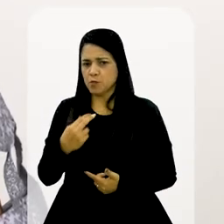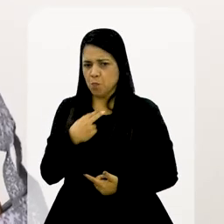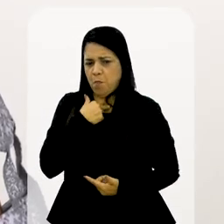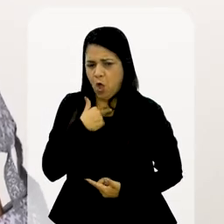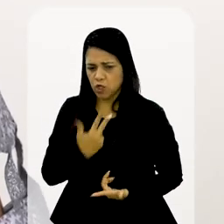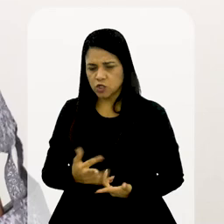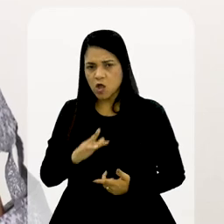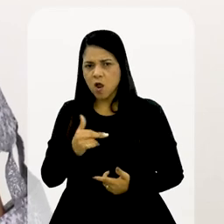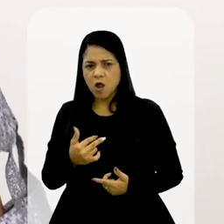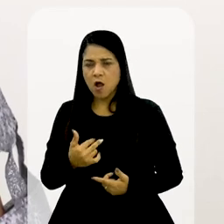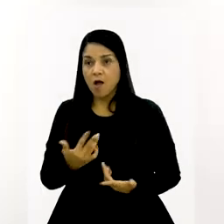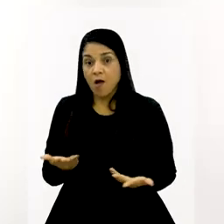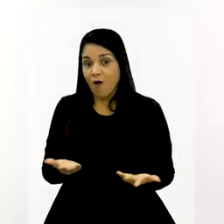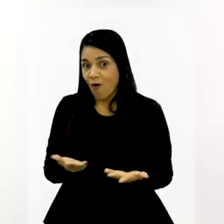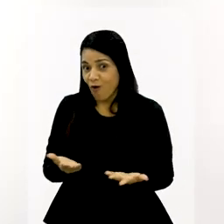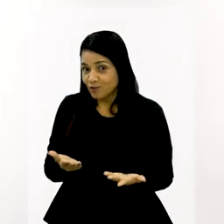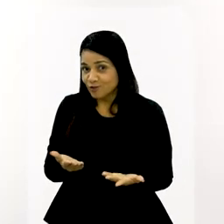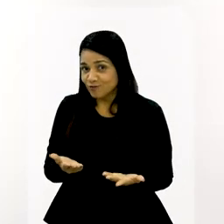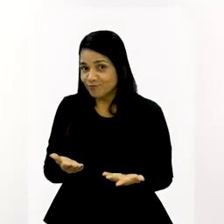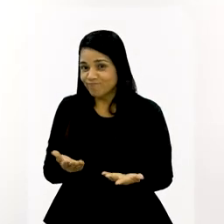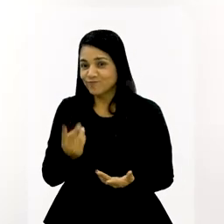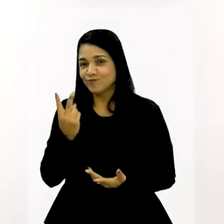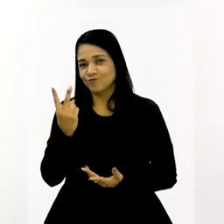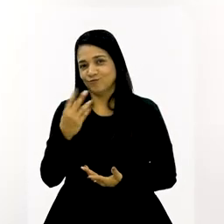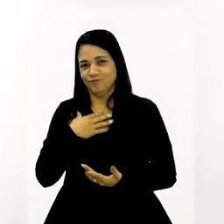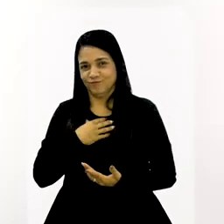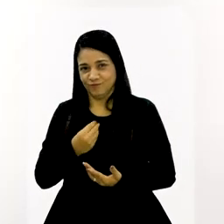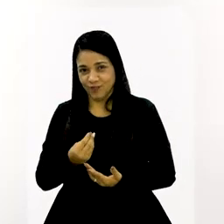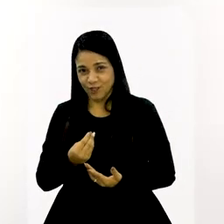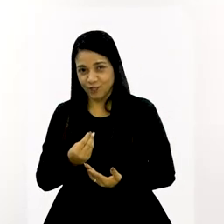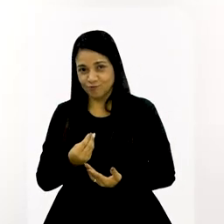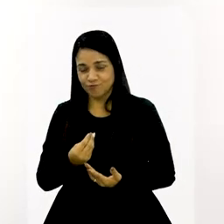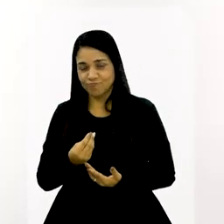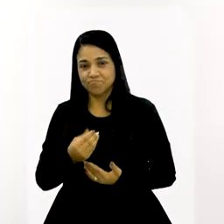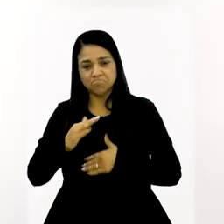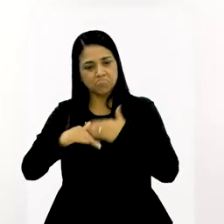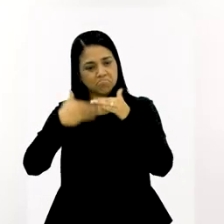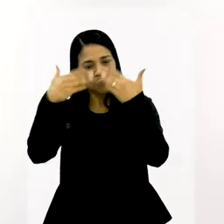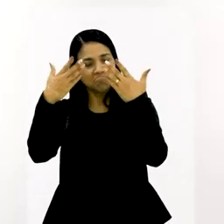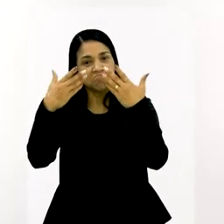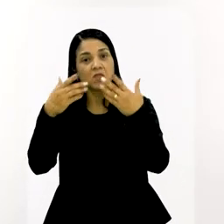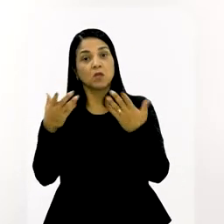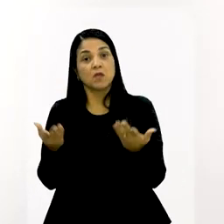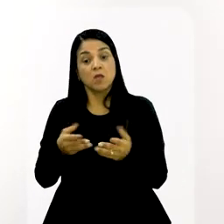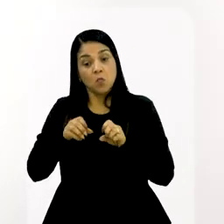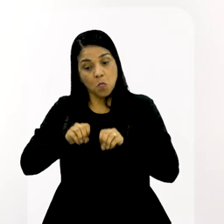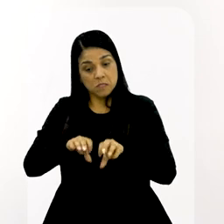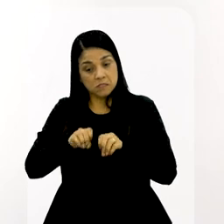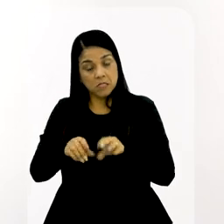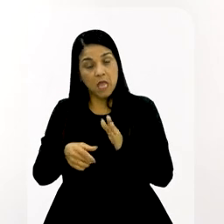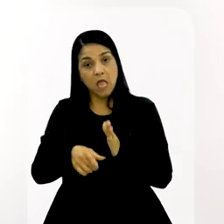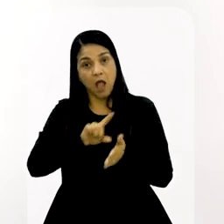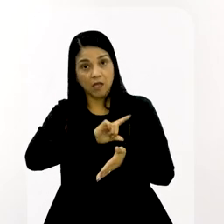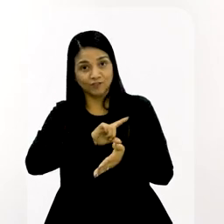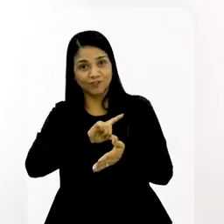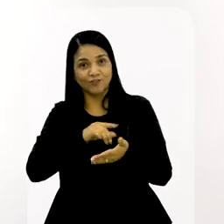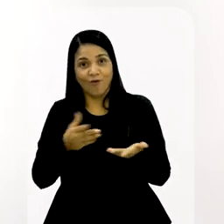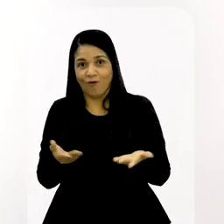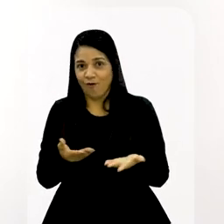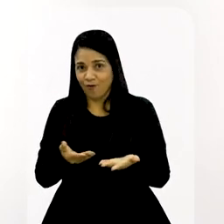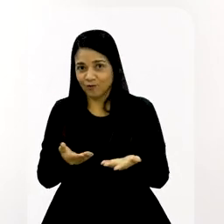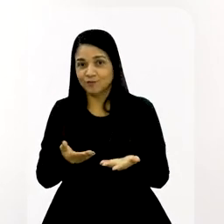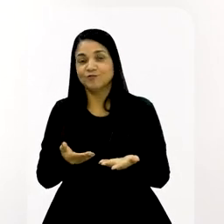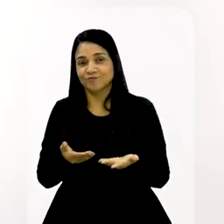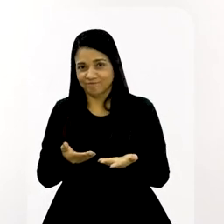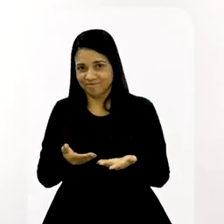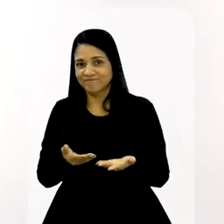fazer nada disso. podia fazer nada disso. Hoje, então aí, os dois, se eu não tivesse ensinado, eles